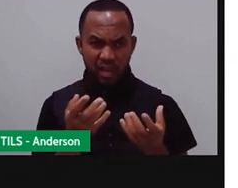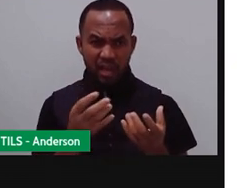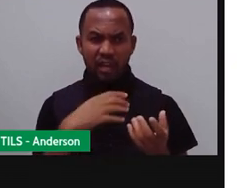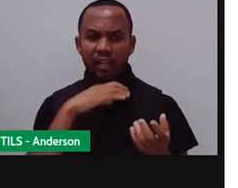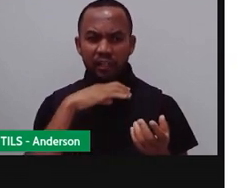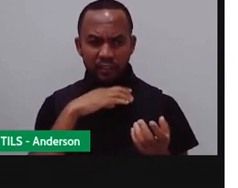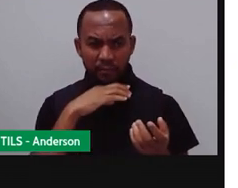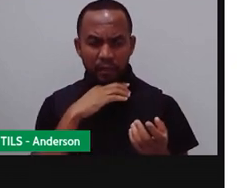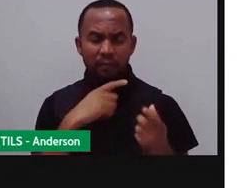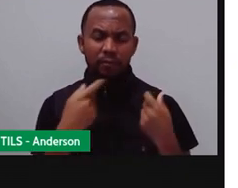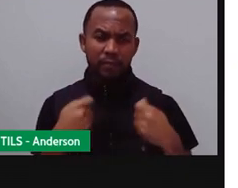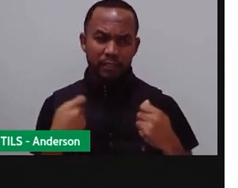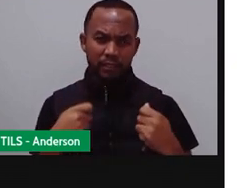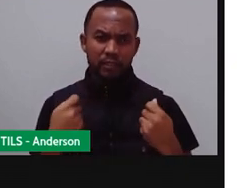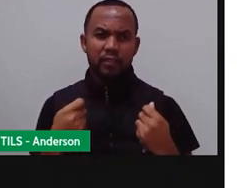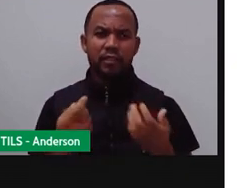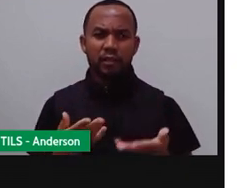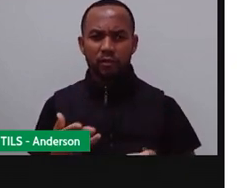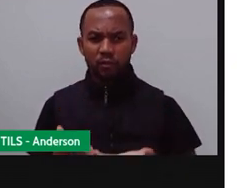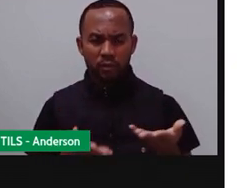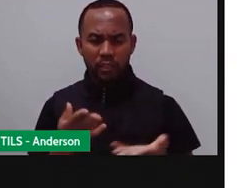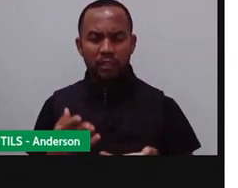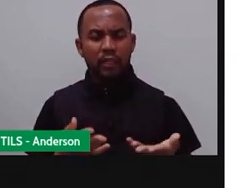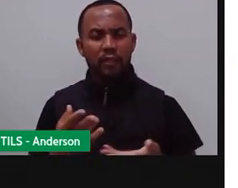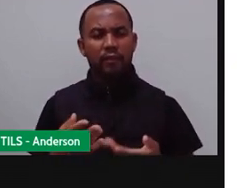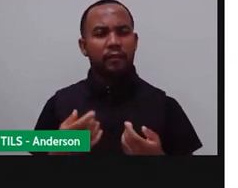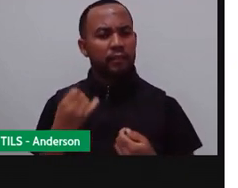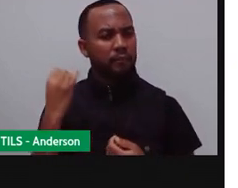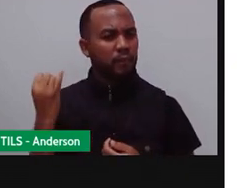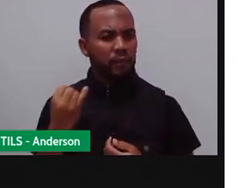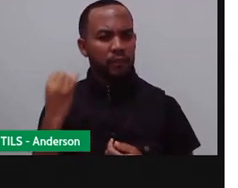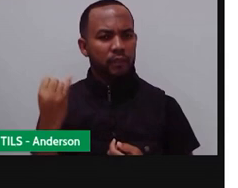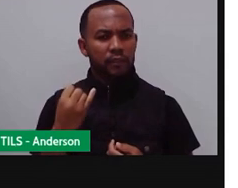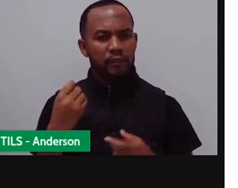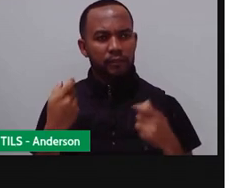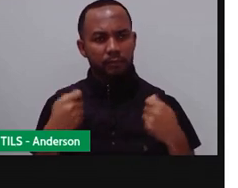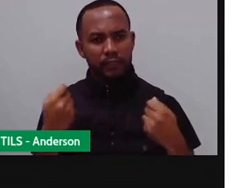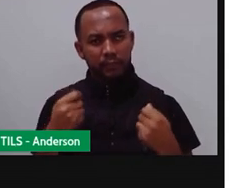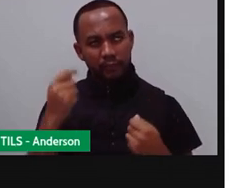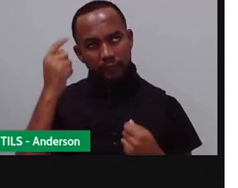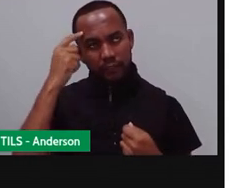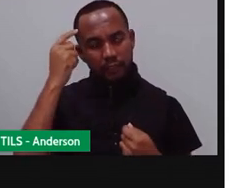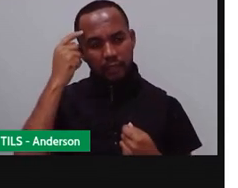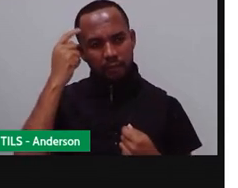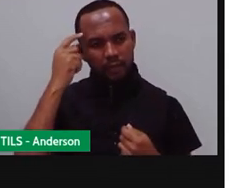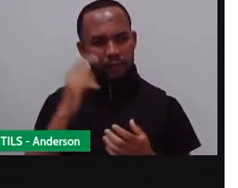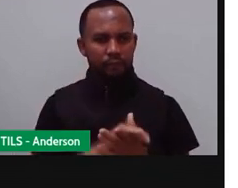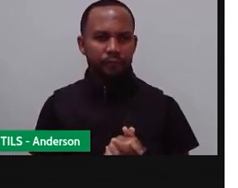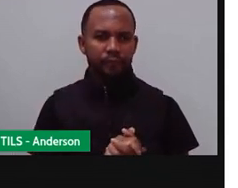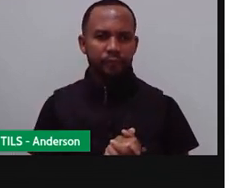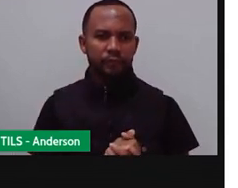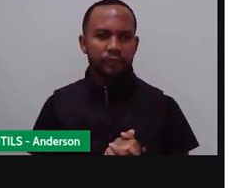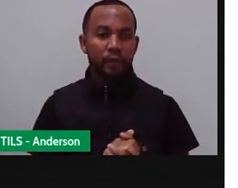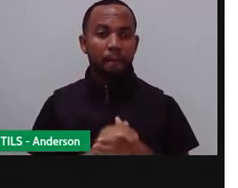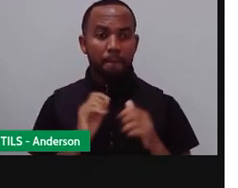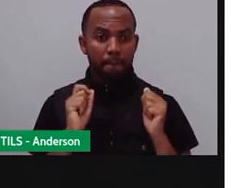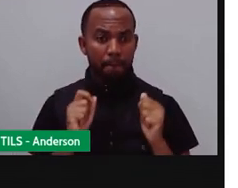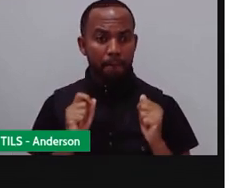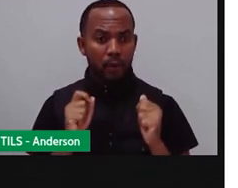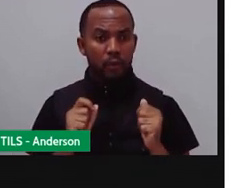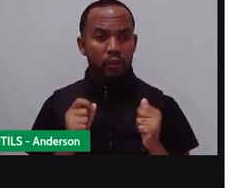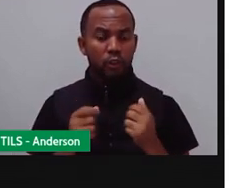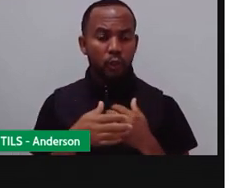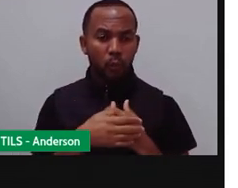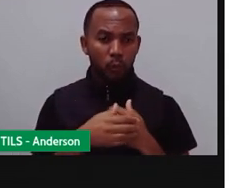estimação quando o quê? Quando a gente tem certeza, certo, que a gente vai poder dar o